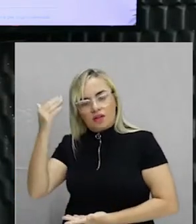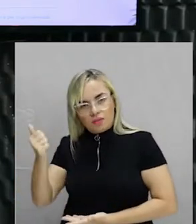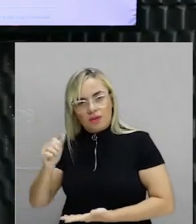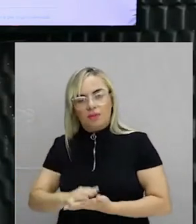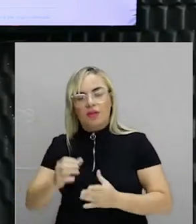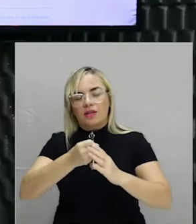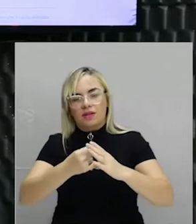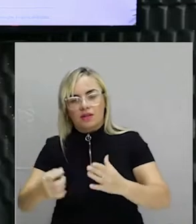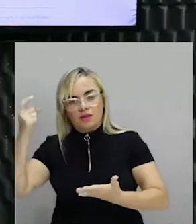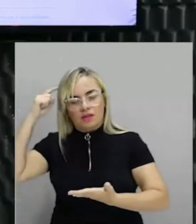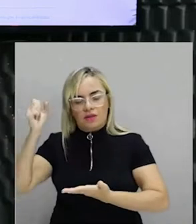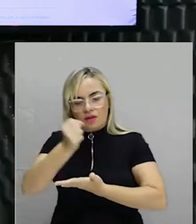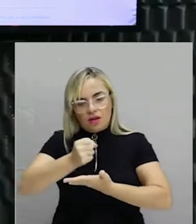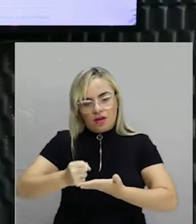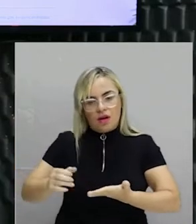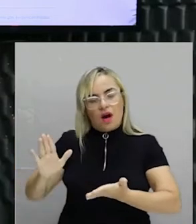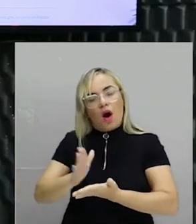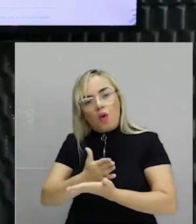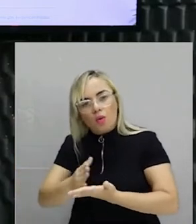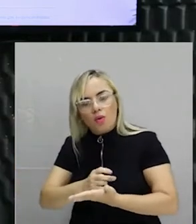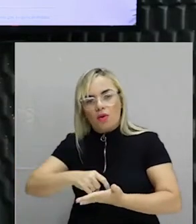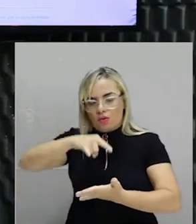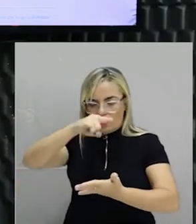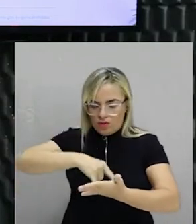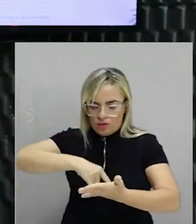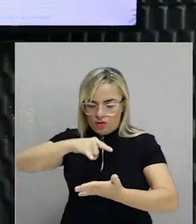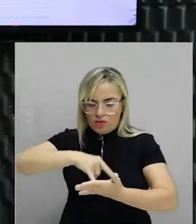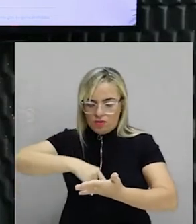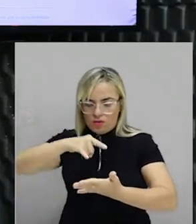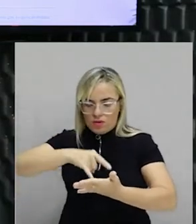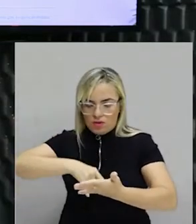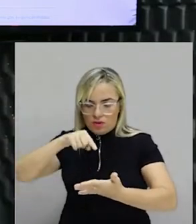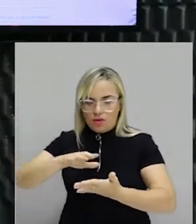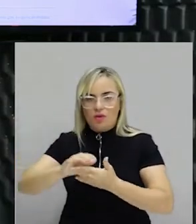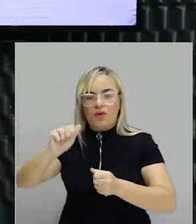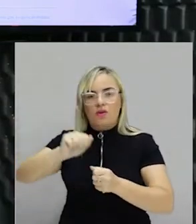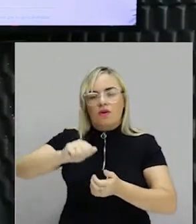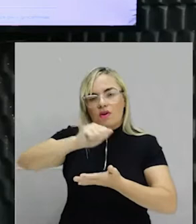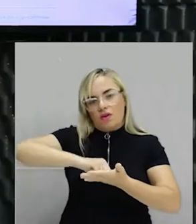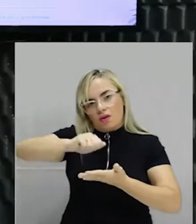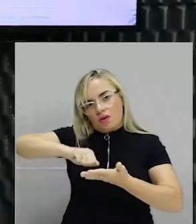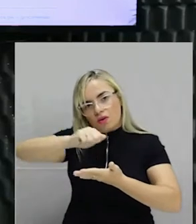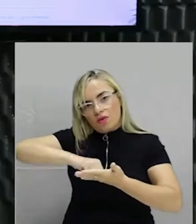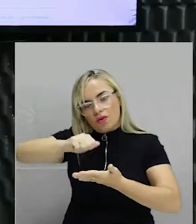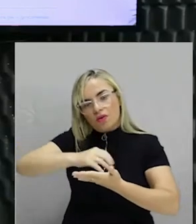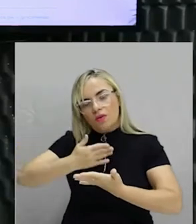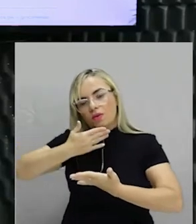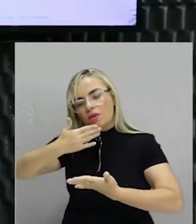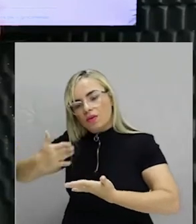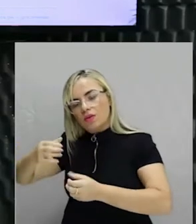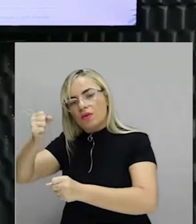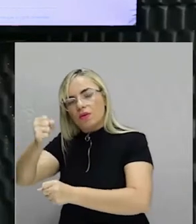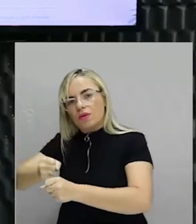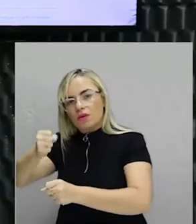Algumas existem documentos dizendo que ali foi feita uma encomenda para o mestre Antônio Francisco Lisboa, e foi